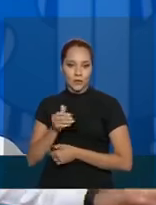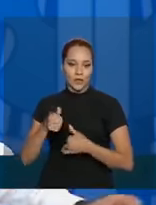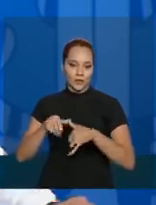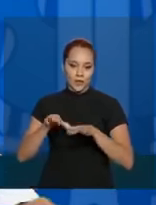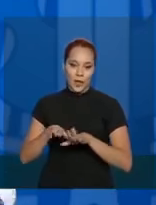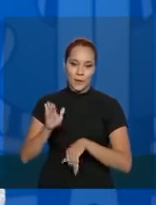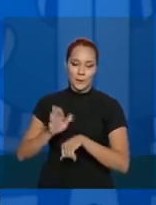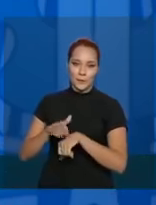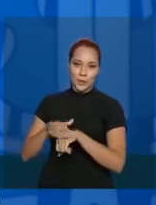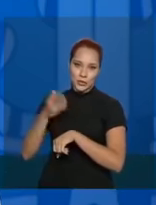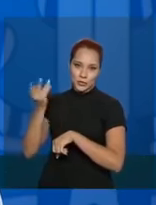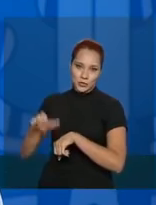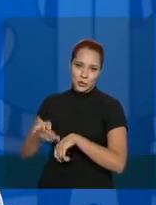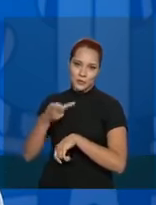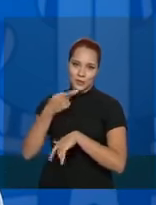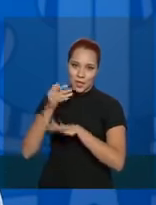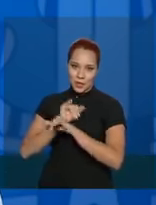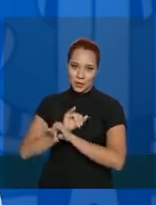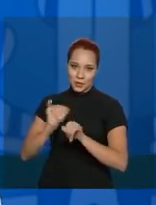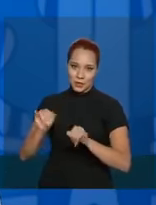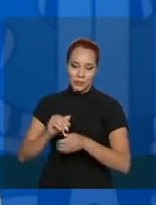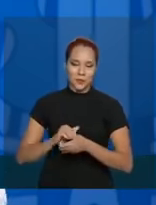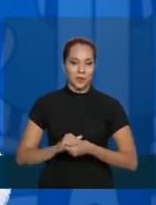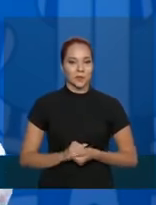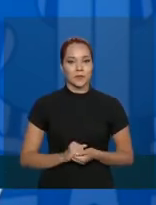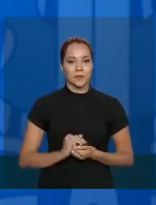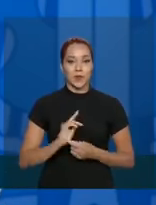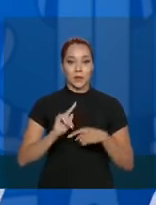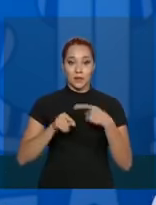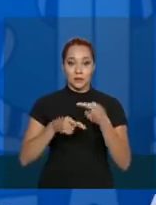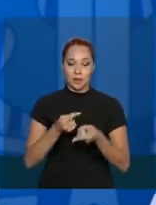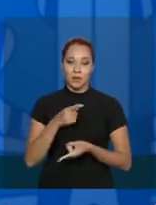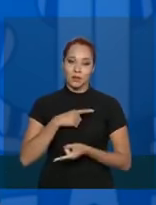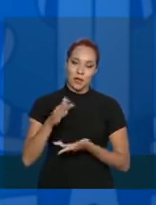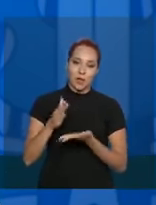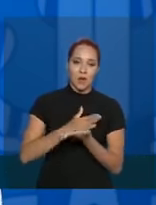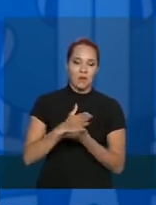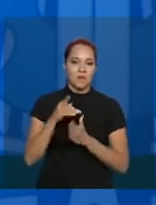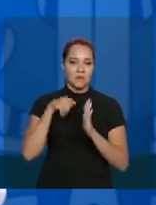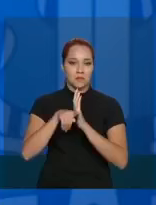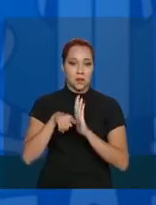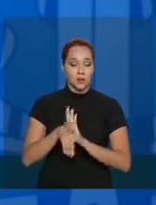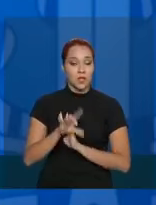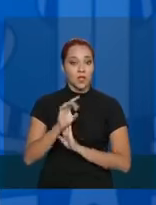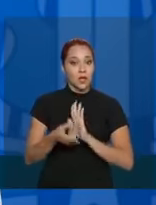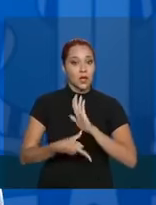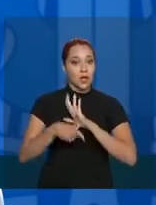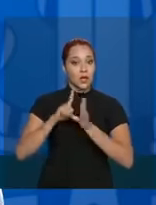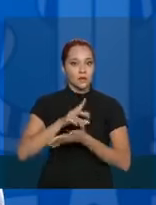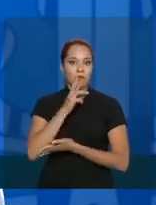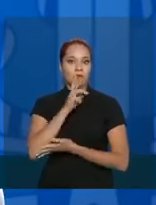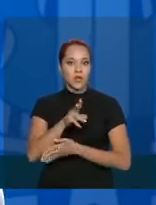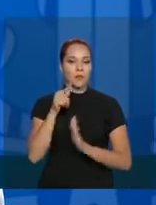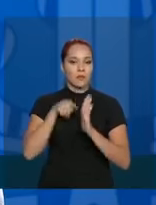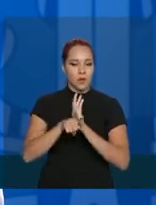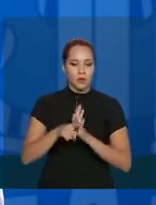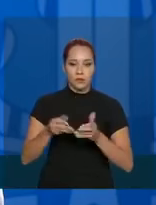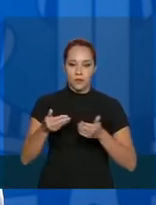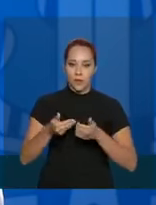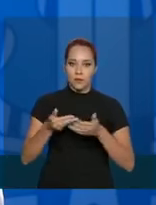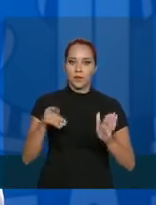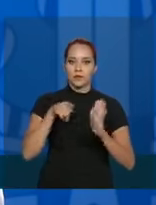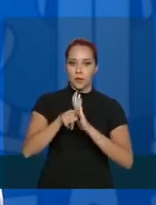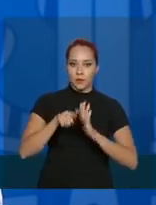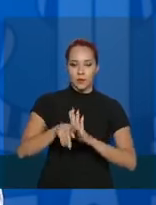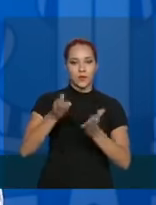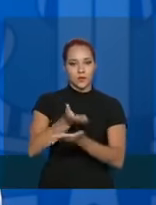você, Gabardo, os anúncios, e depois aqui tem algumas perguntas, mas antes de eu responder essas perguntas, eu vou abrir para perguntas de